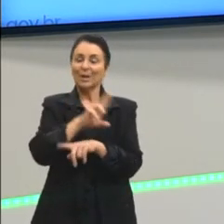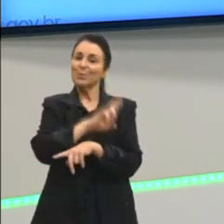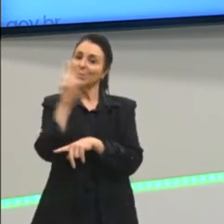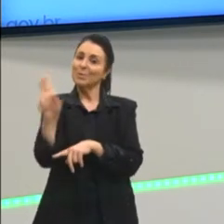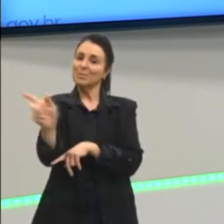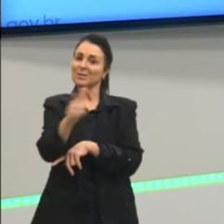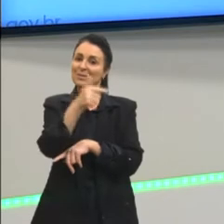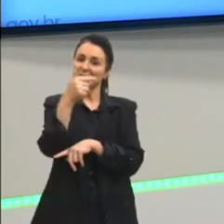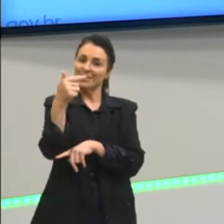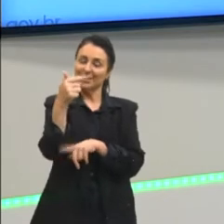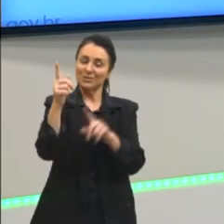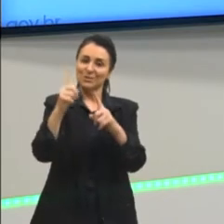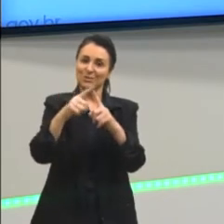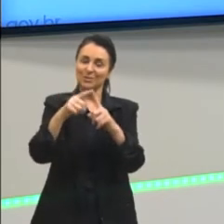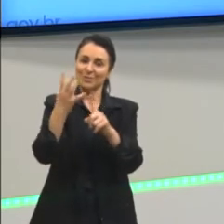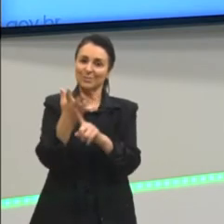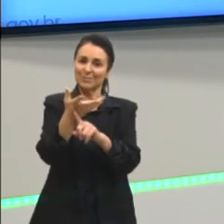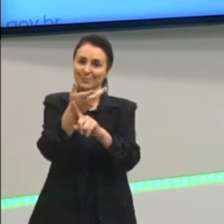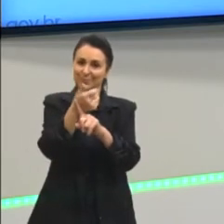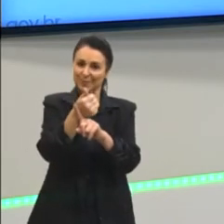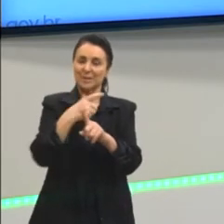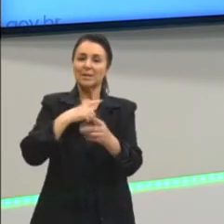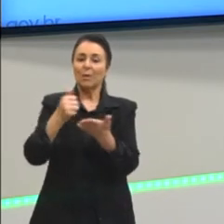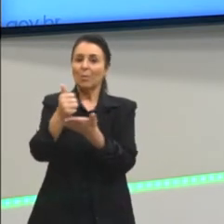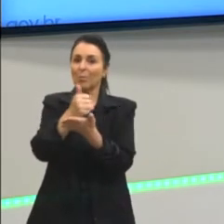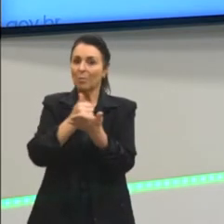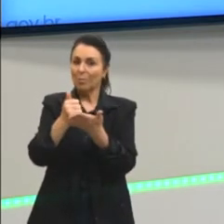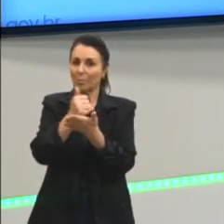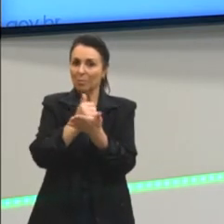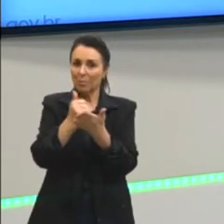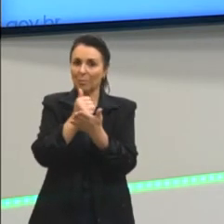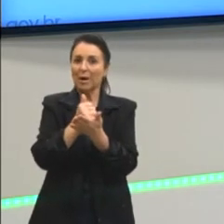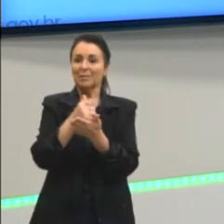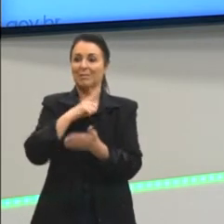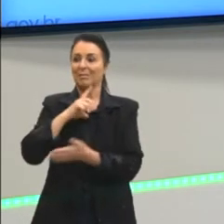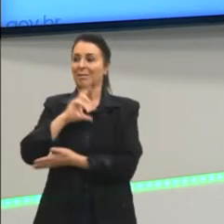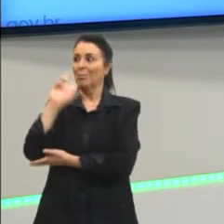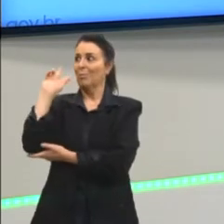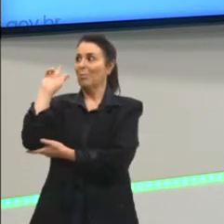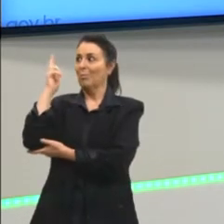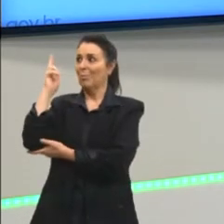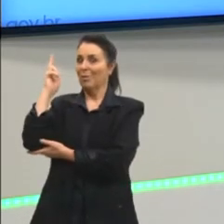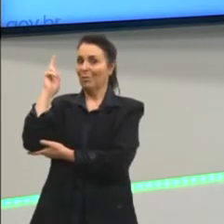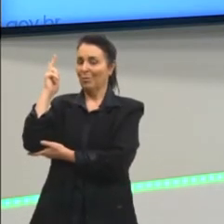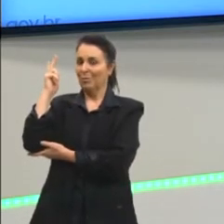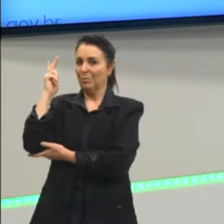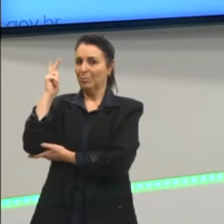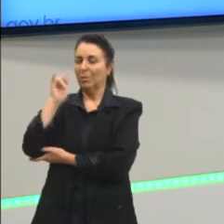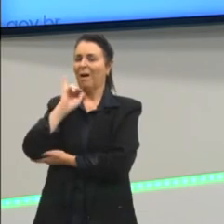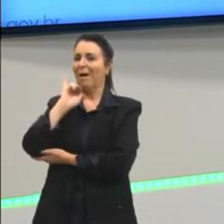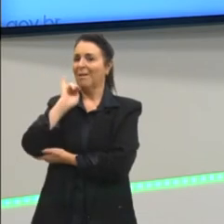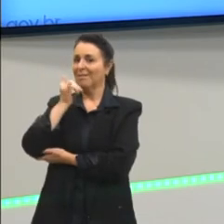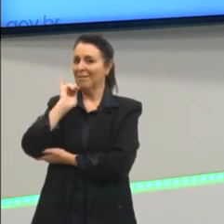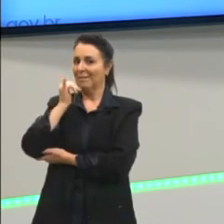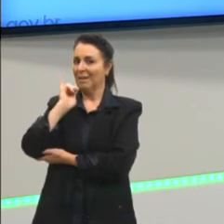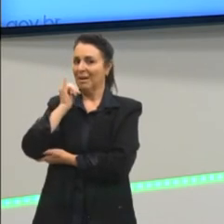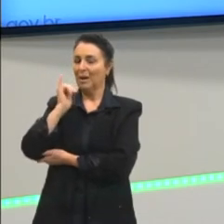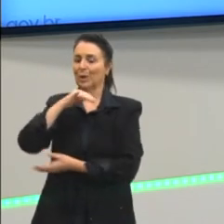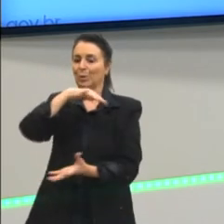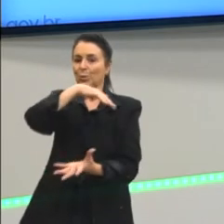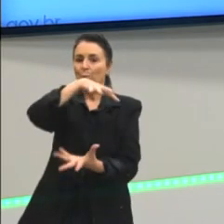literatura vai ser essa arte que se baseia na composição de histórias, narrando um mundo